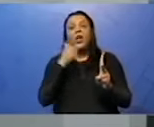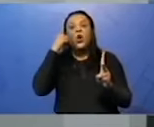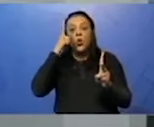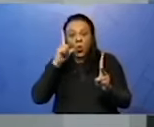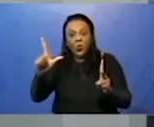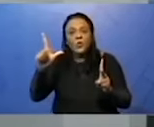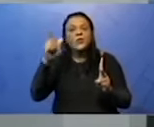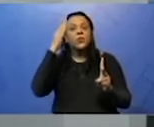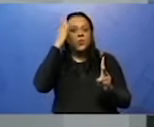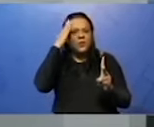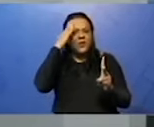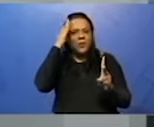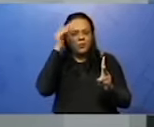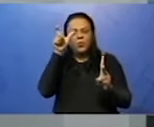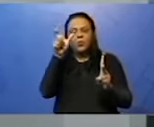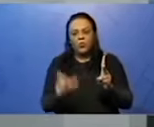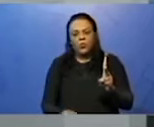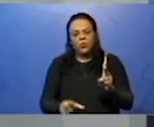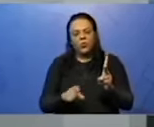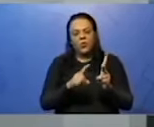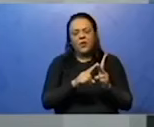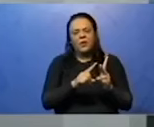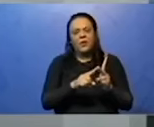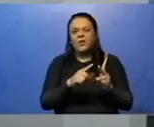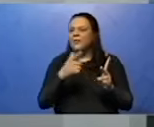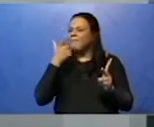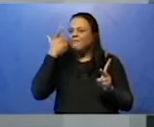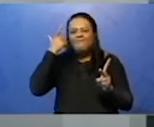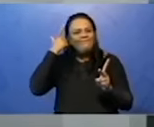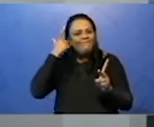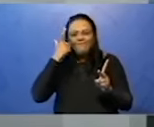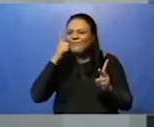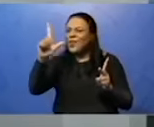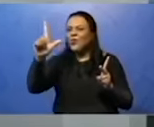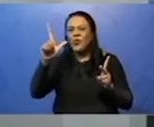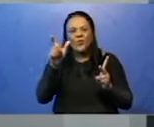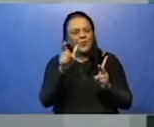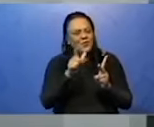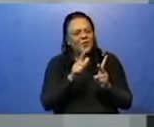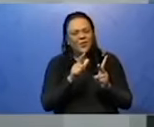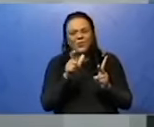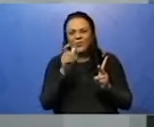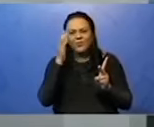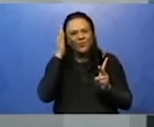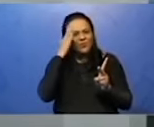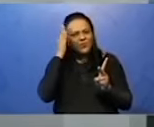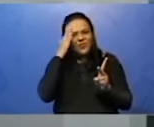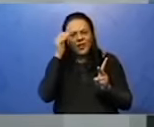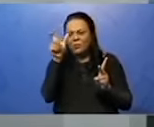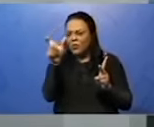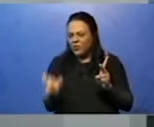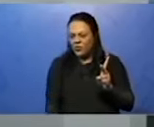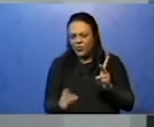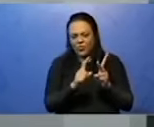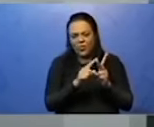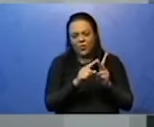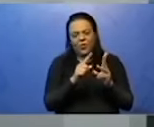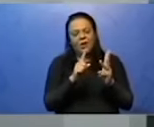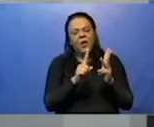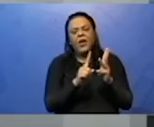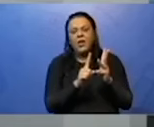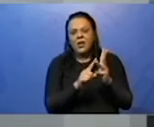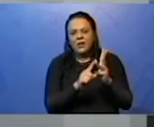eu não consigo identificar. Puxa, então tem sujeitos que eu não consigo identificar. Olha só que interessante. E o